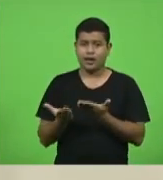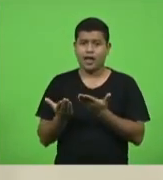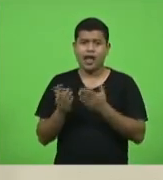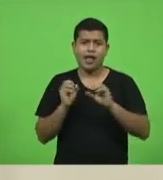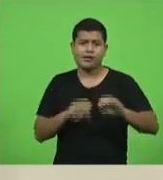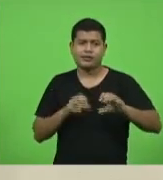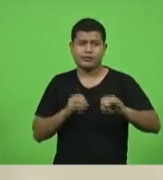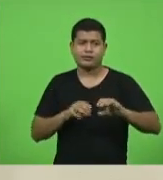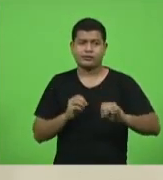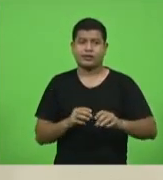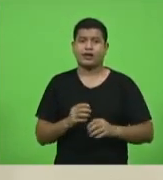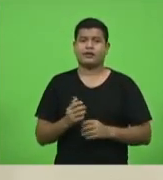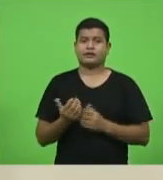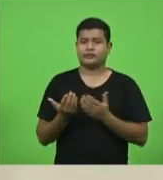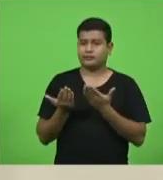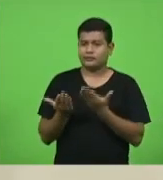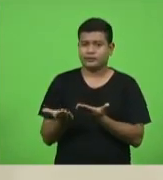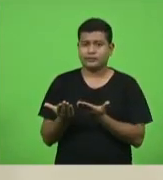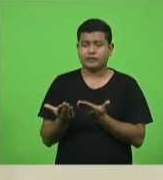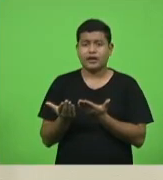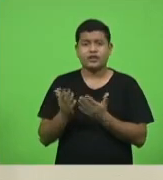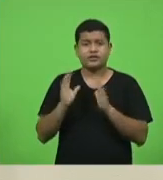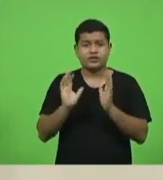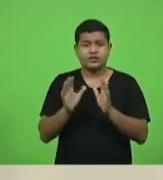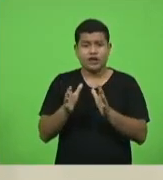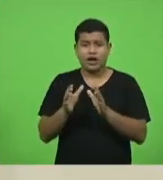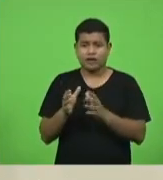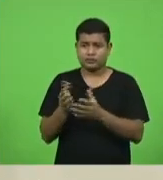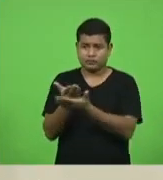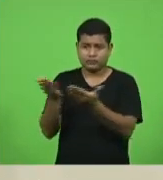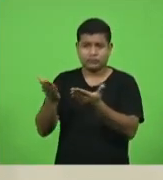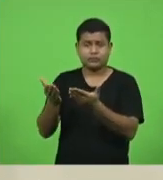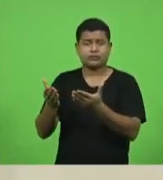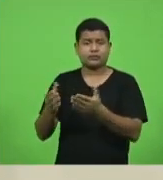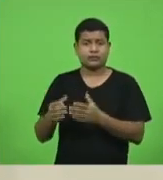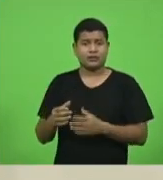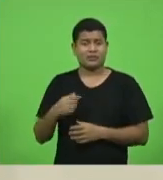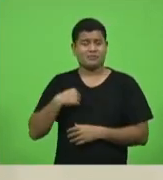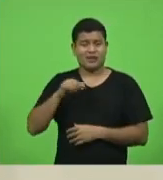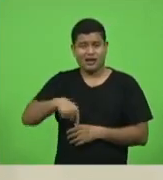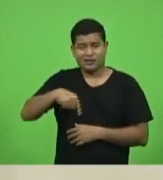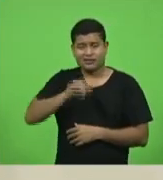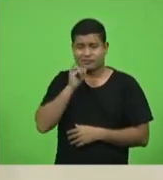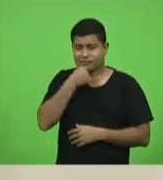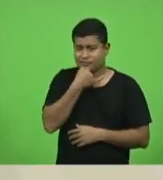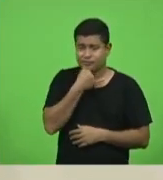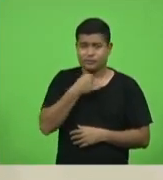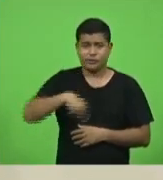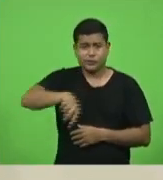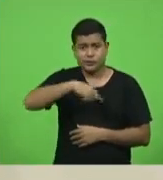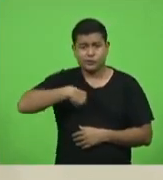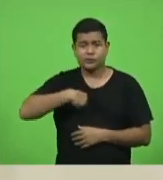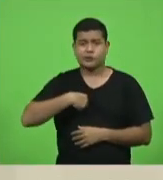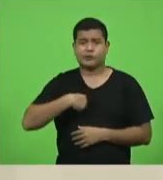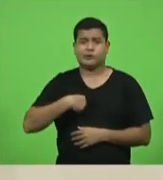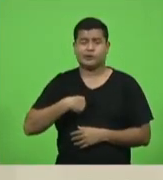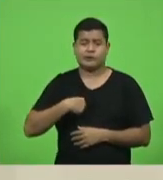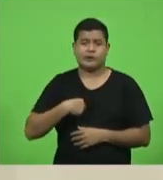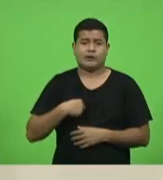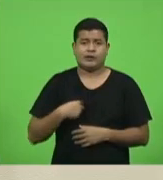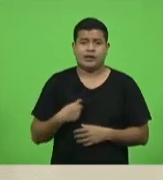prioritário já no segundo grupo. Infelizmente, aqui em nosso estado, nós estamos com a vacina aos